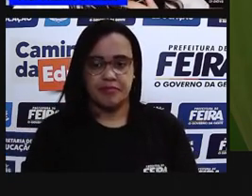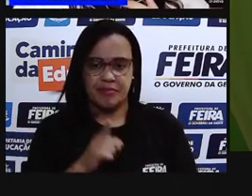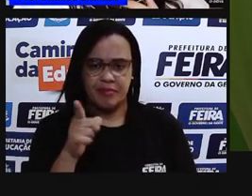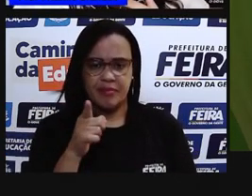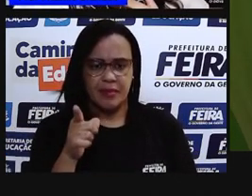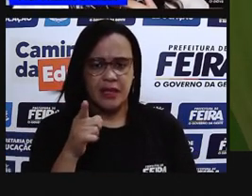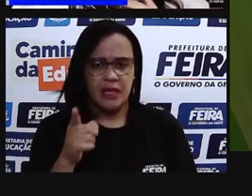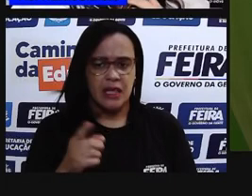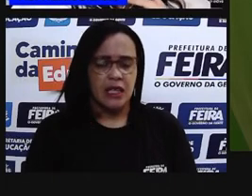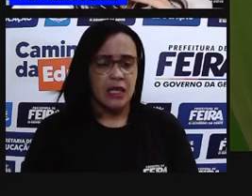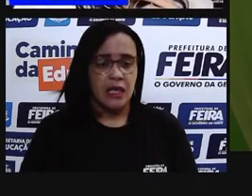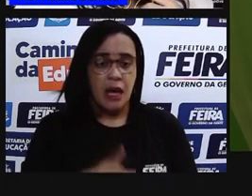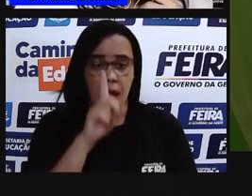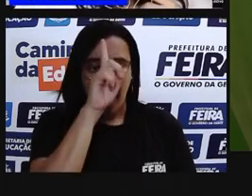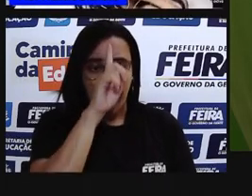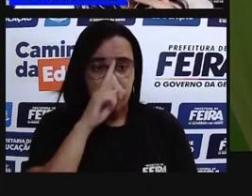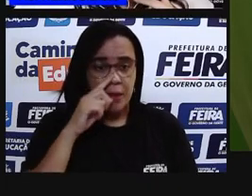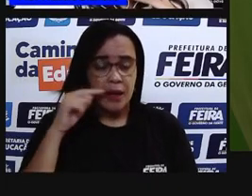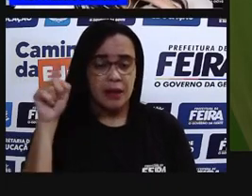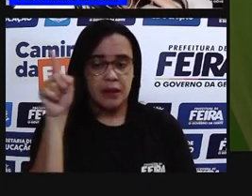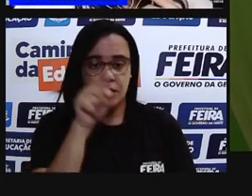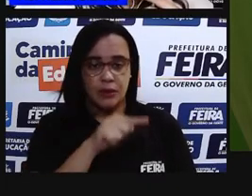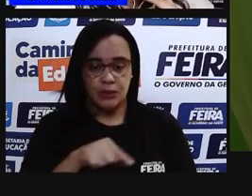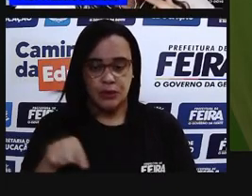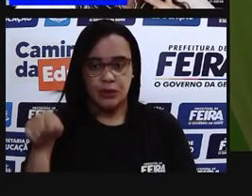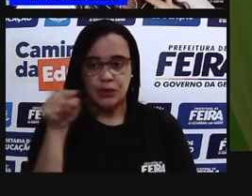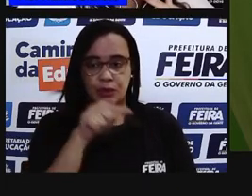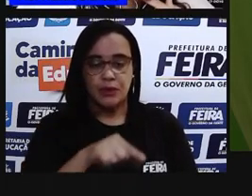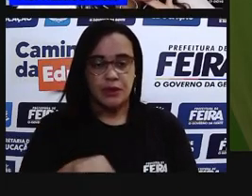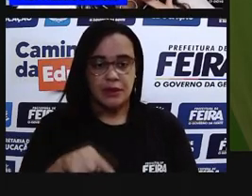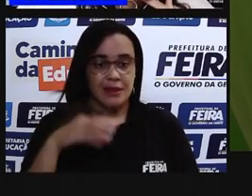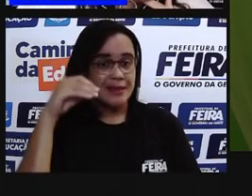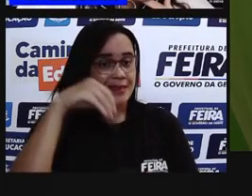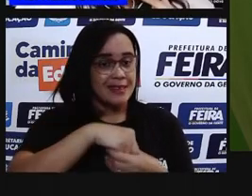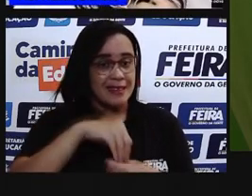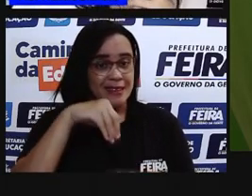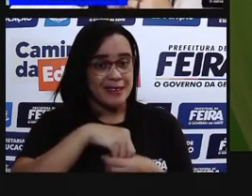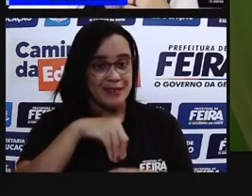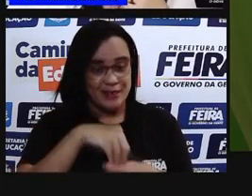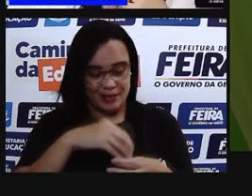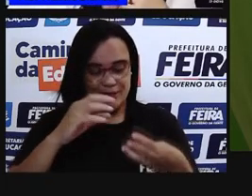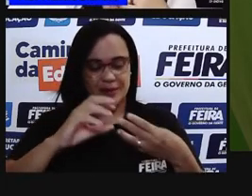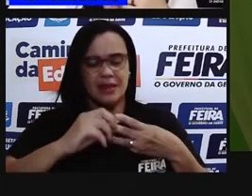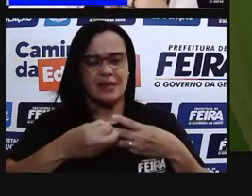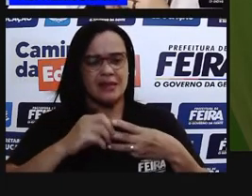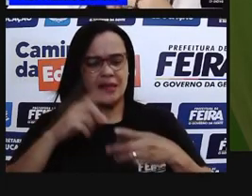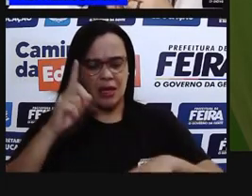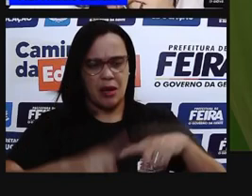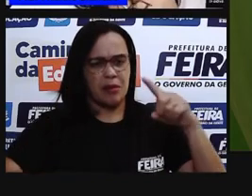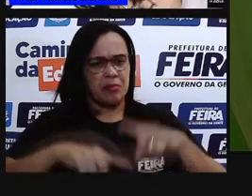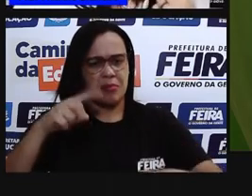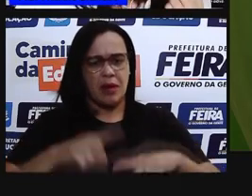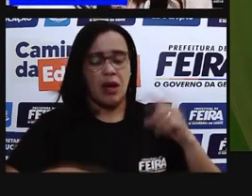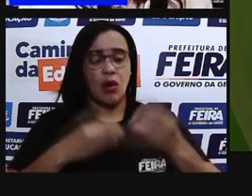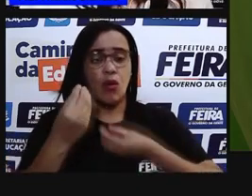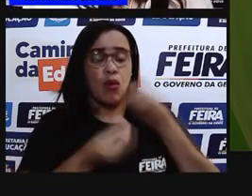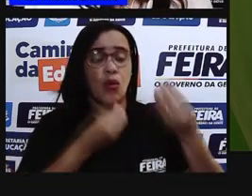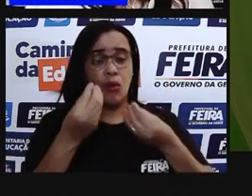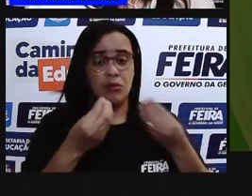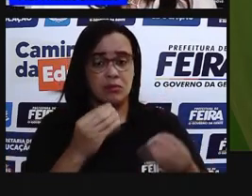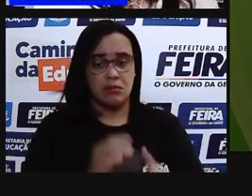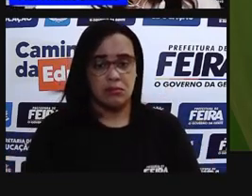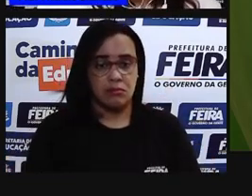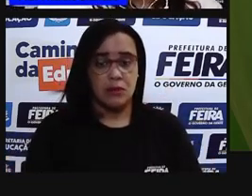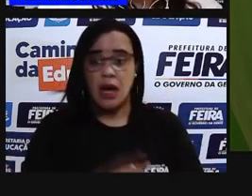que está em amarelinho, circulando o nosso material genético, o que é isso? Ele vai